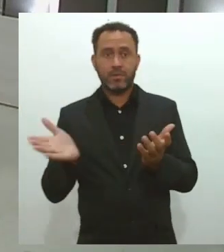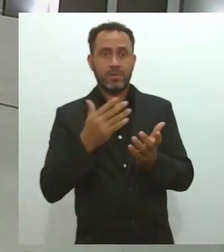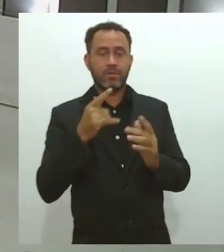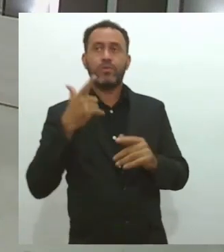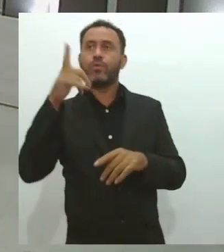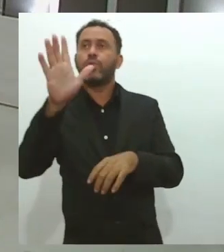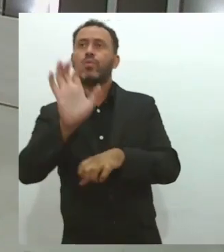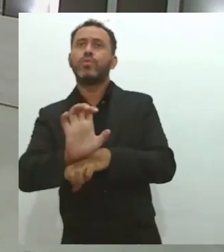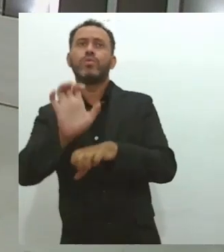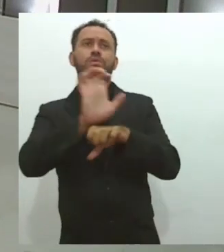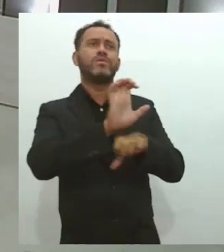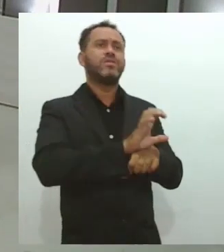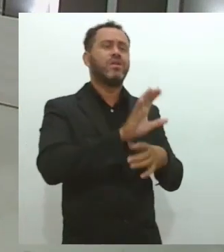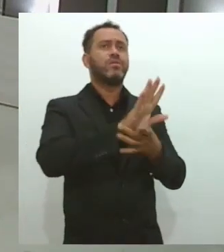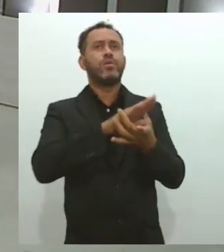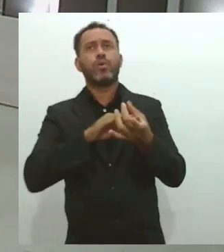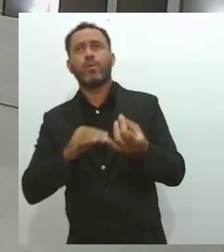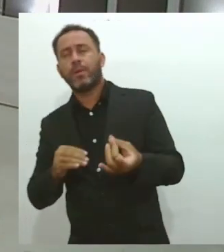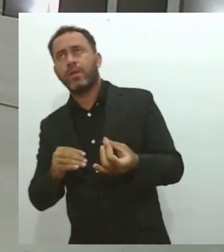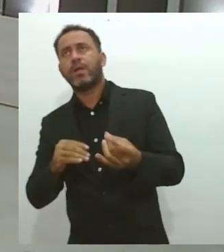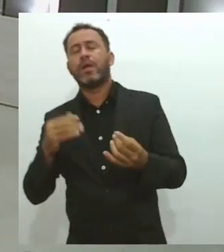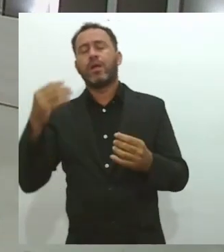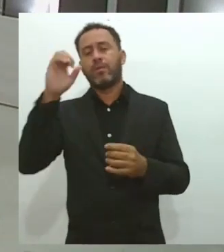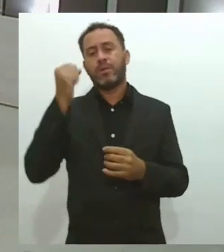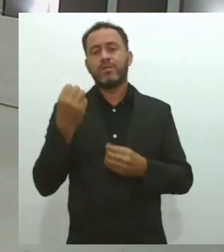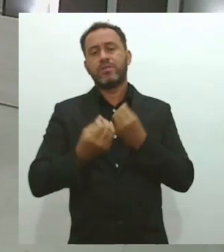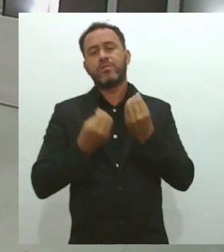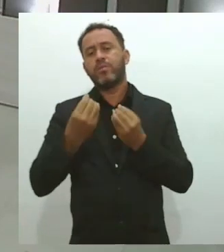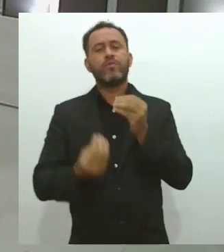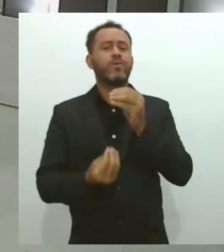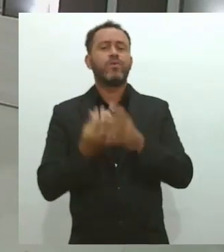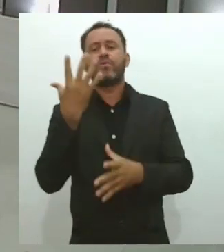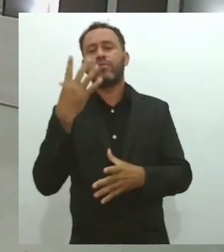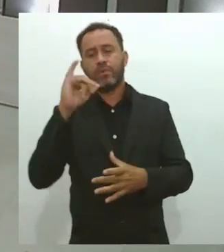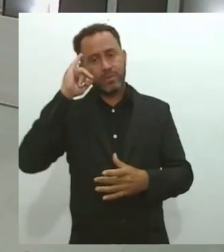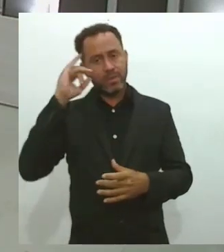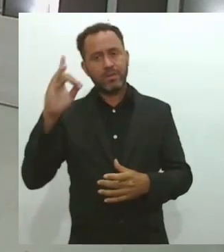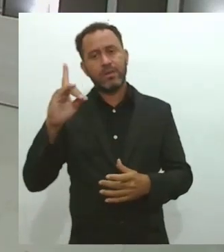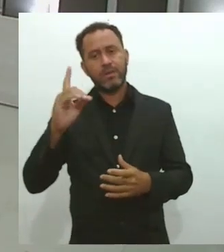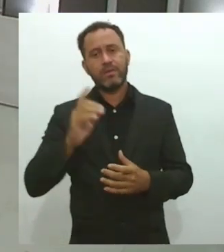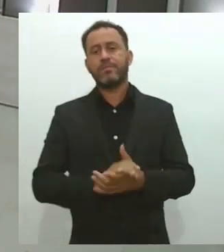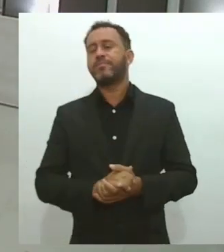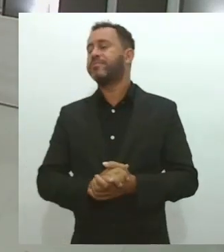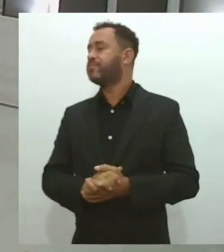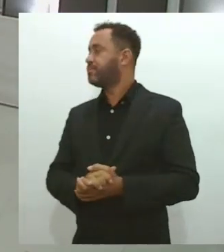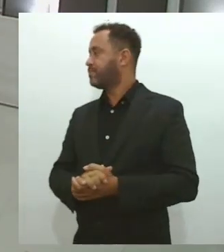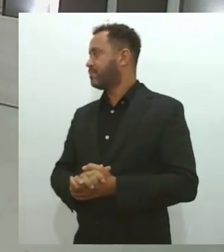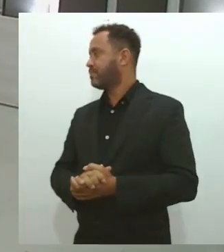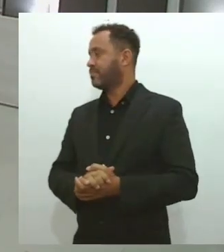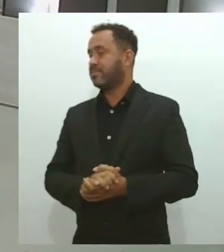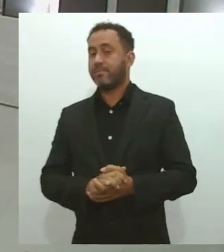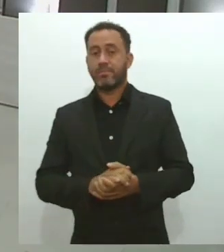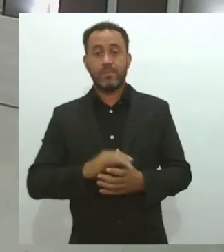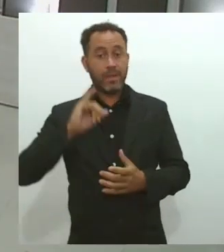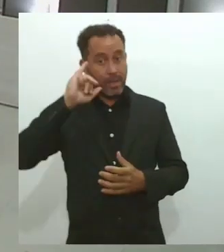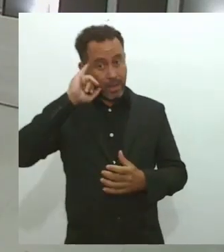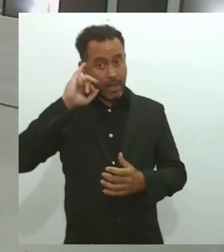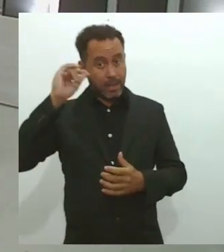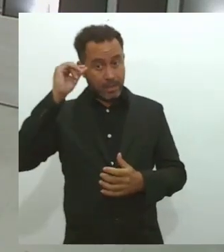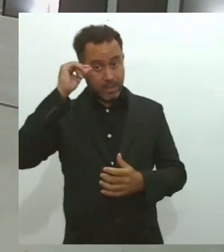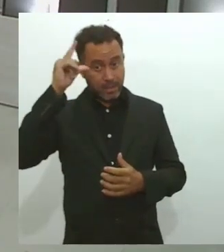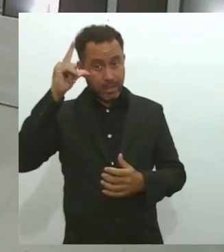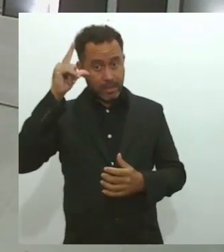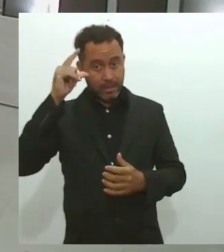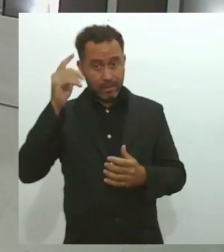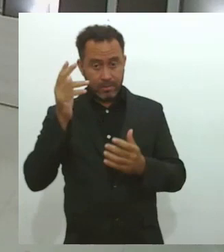estado e tiveram essa ideia de trazer para Sergipe. Como é que funcionou isso, Beatriz? A ideia de fazer um